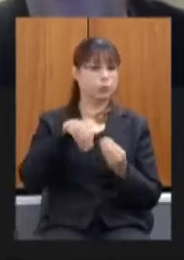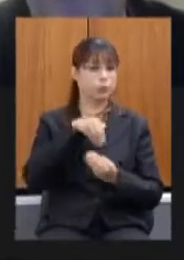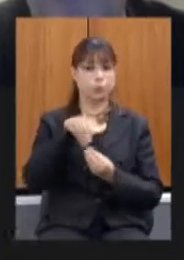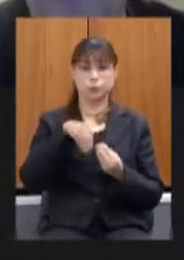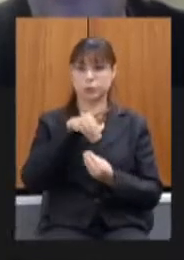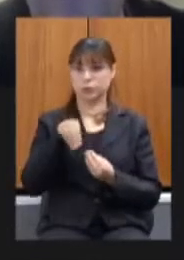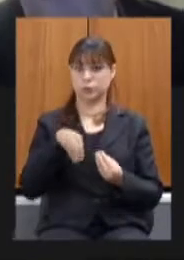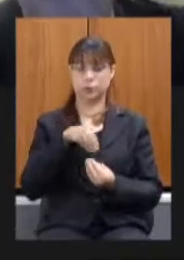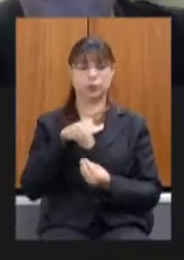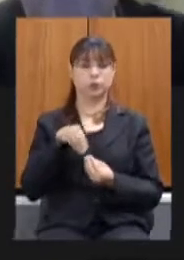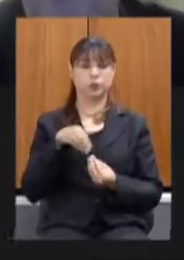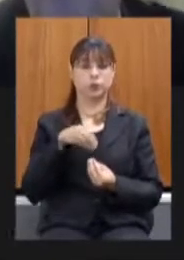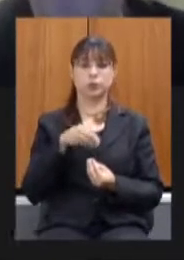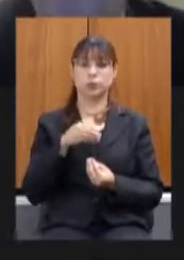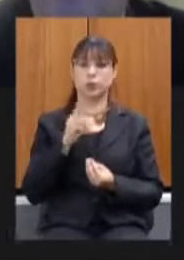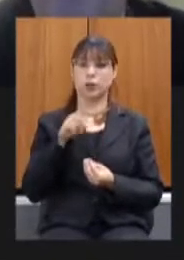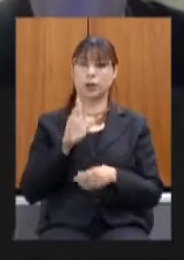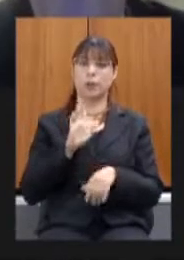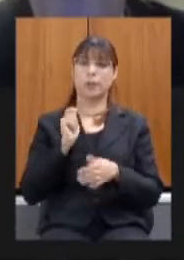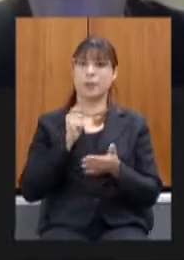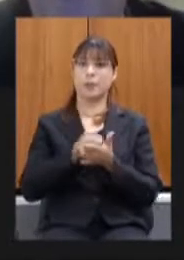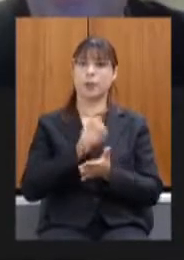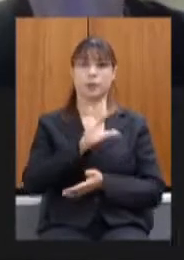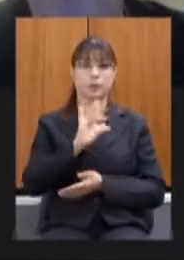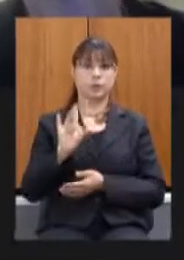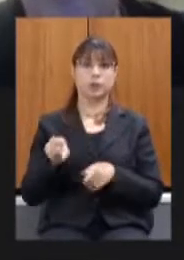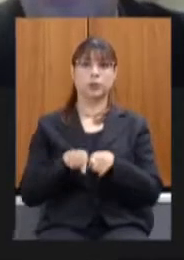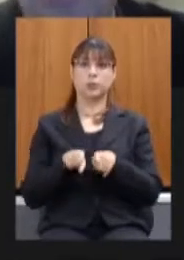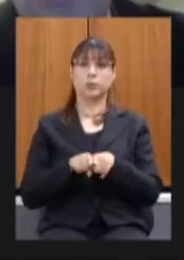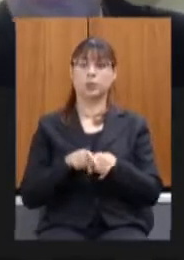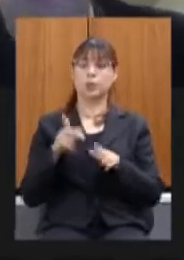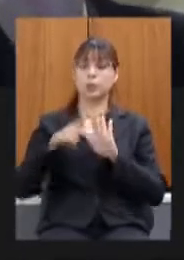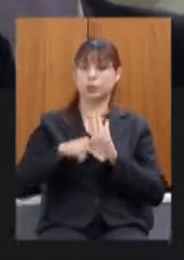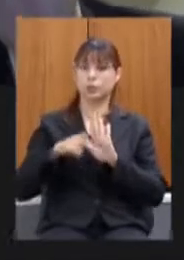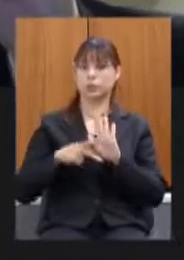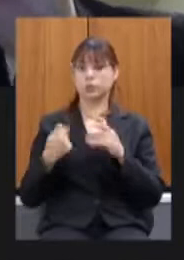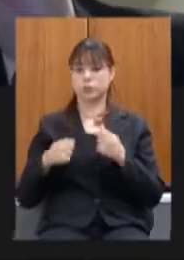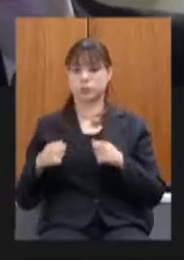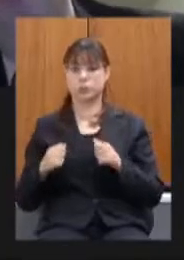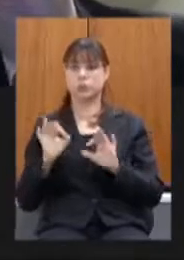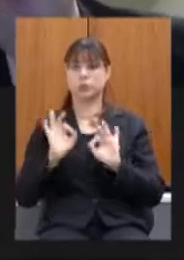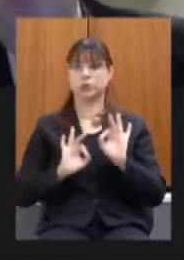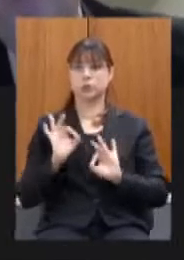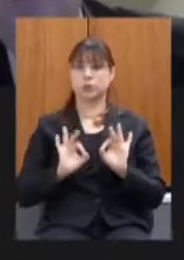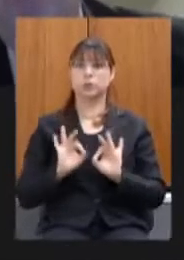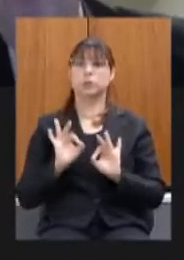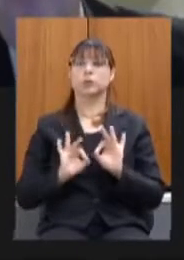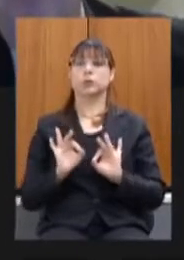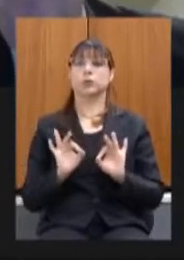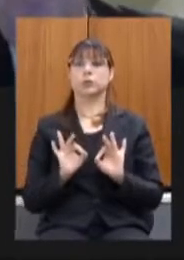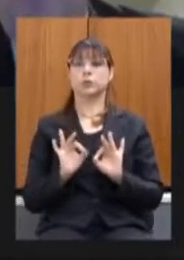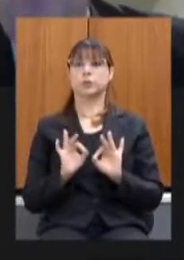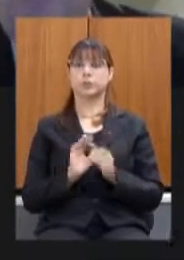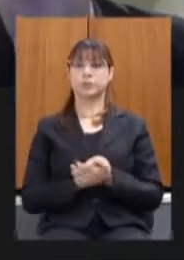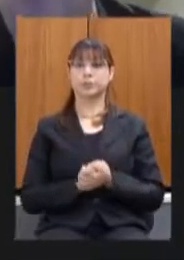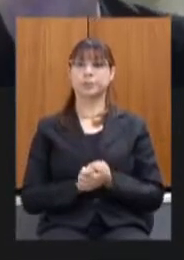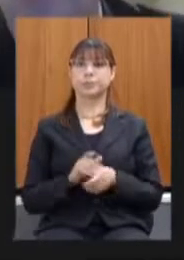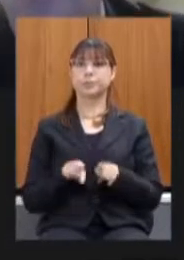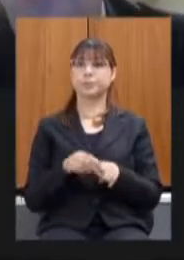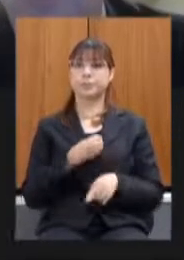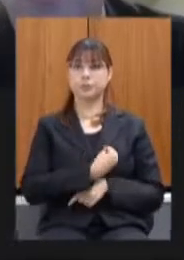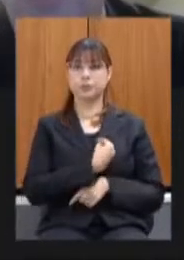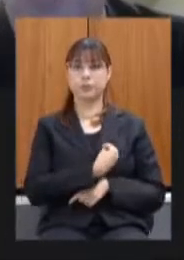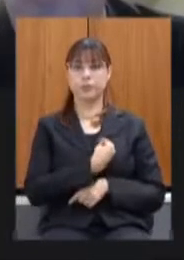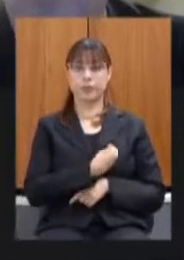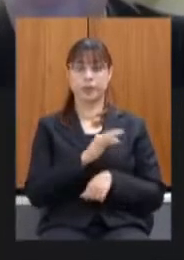que aconteceu no outro programas e projetos necessários foram elaborados participação técnica